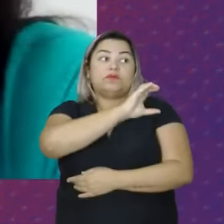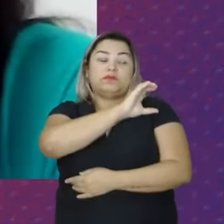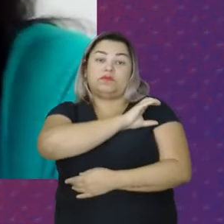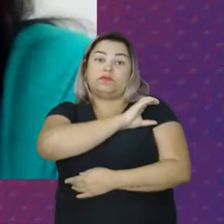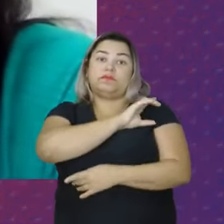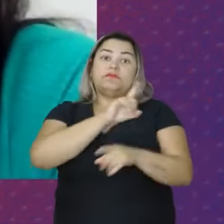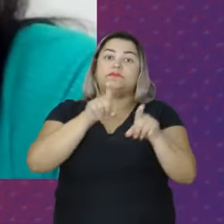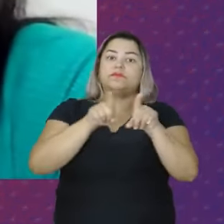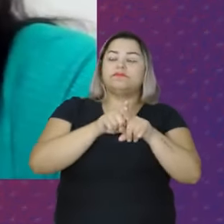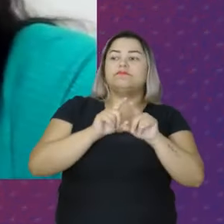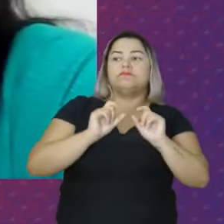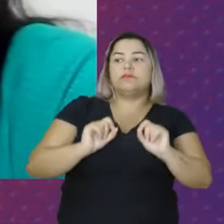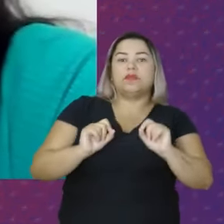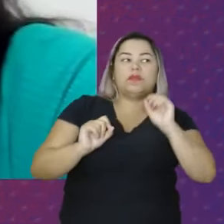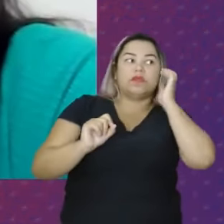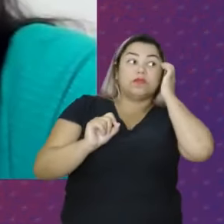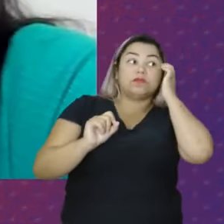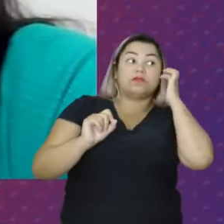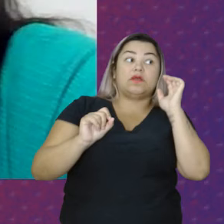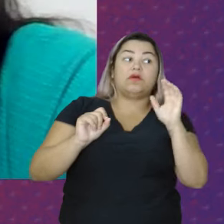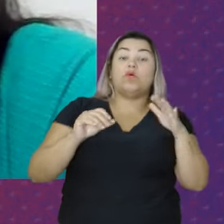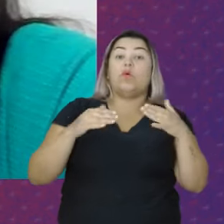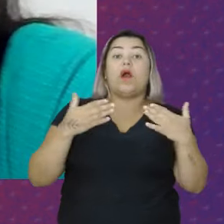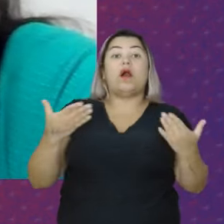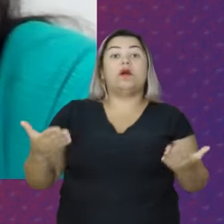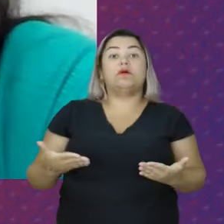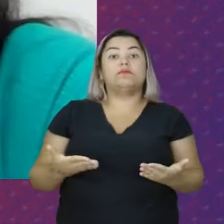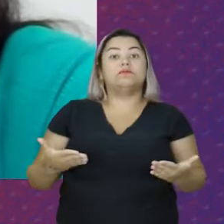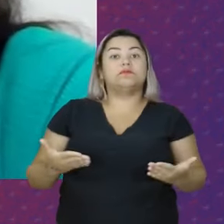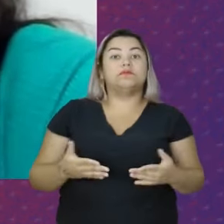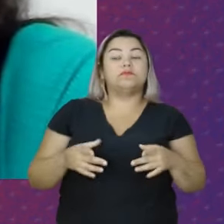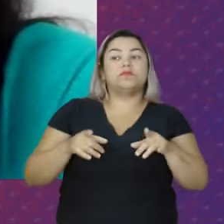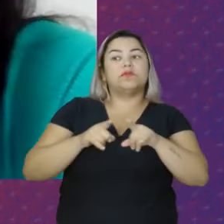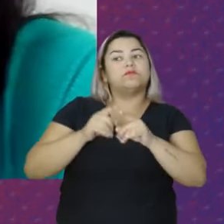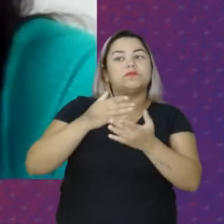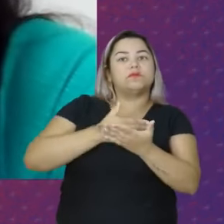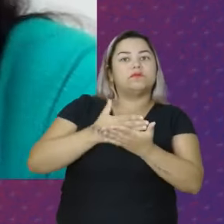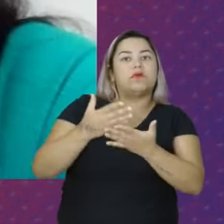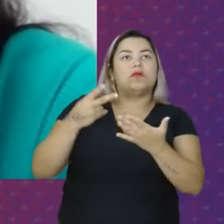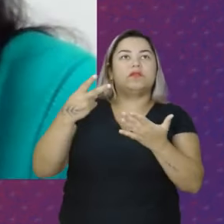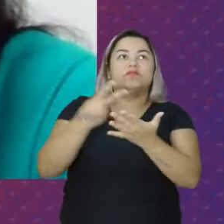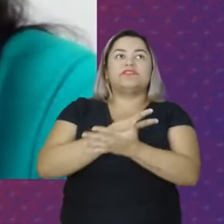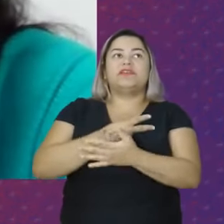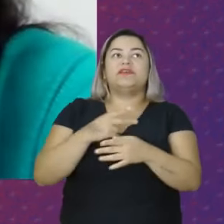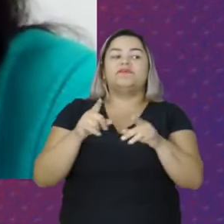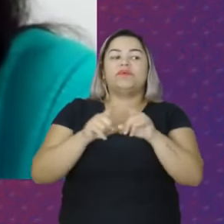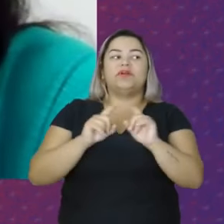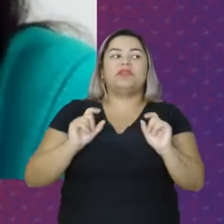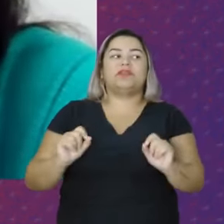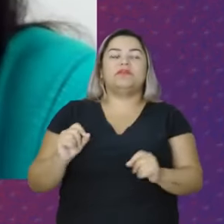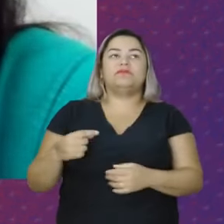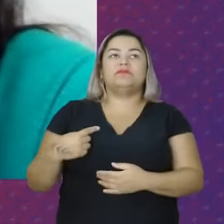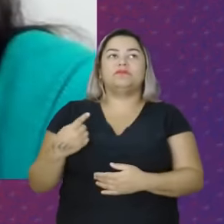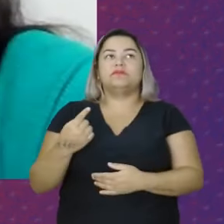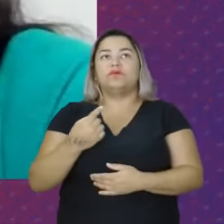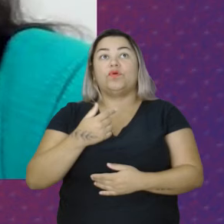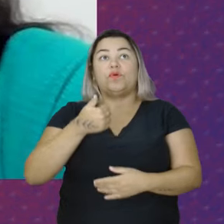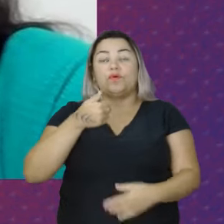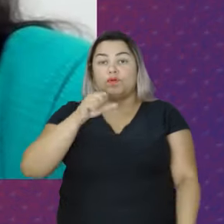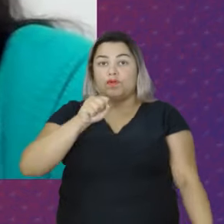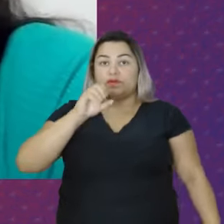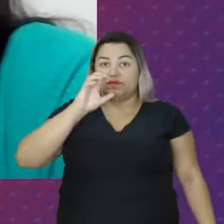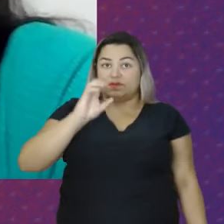Dessa Central Então assim No momento Em que começava A surgir O que hoje Se configura Como Ligue 180